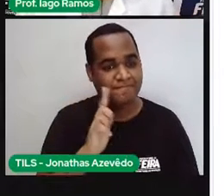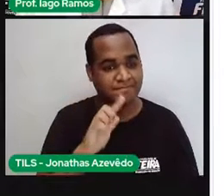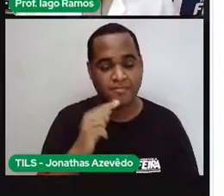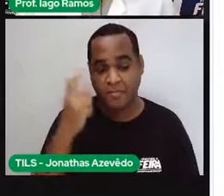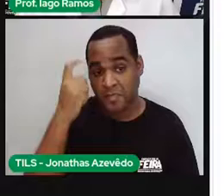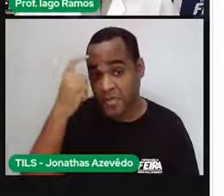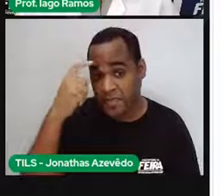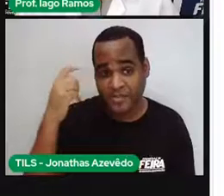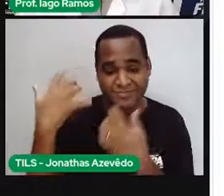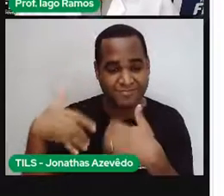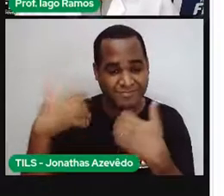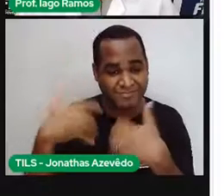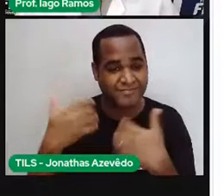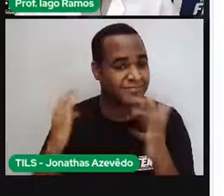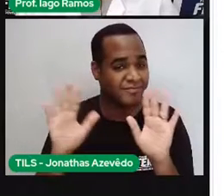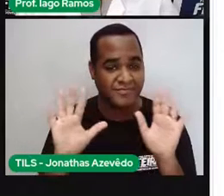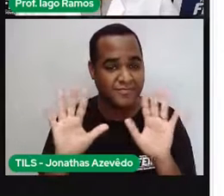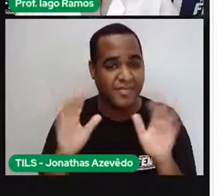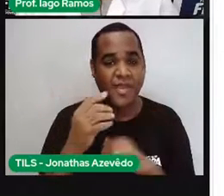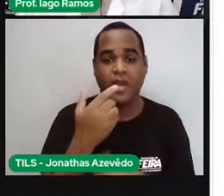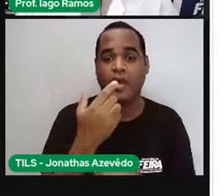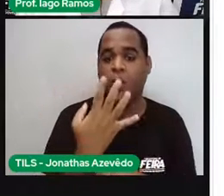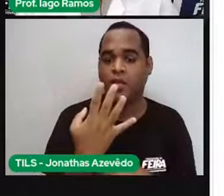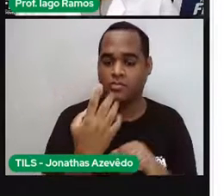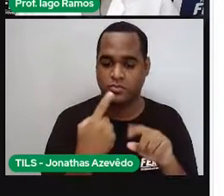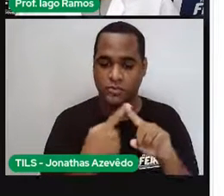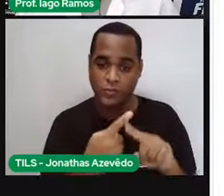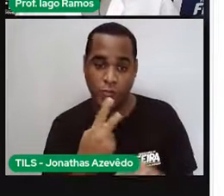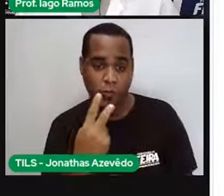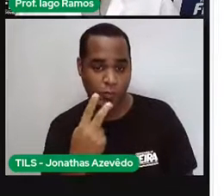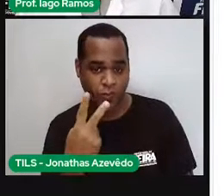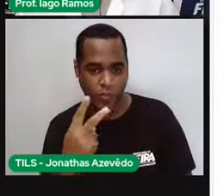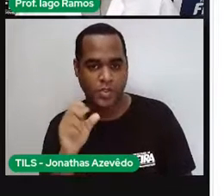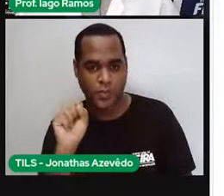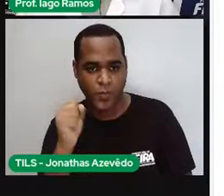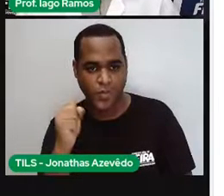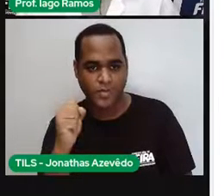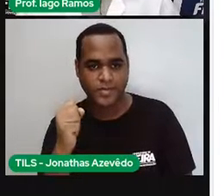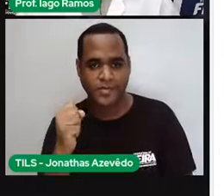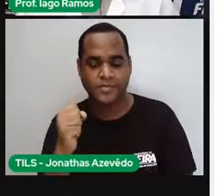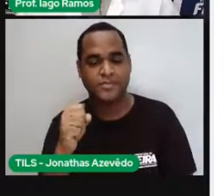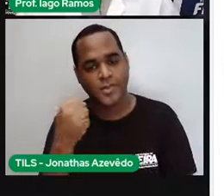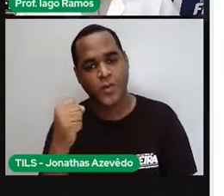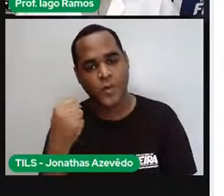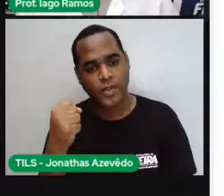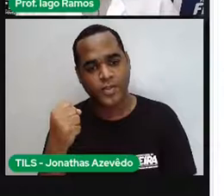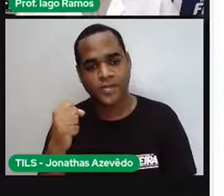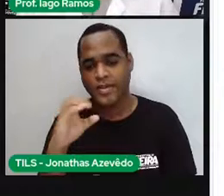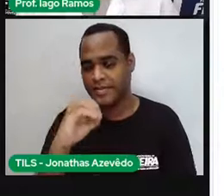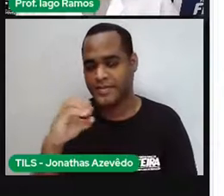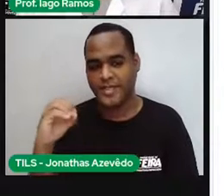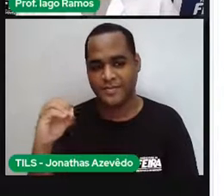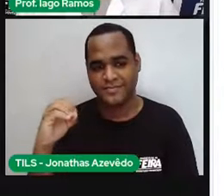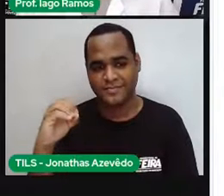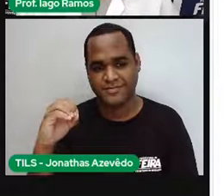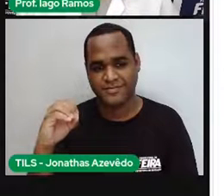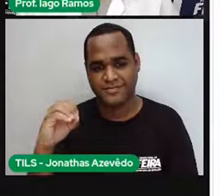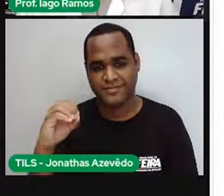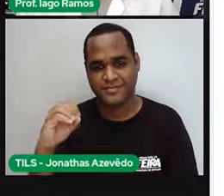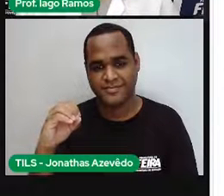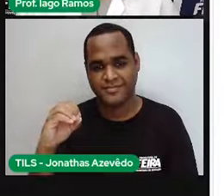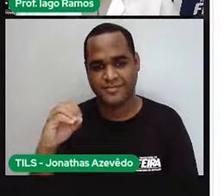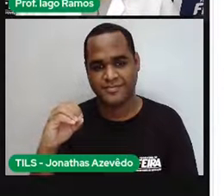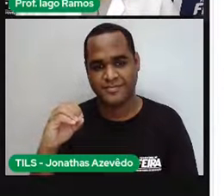cálculo mental. 4 vezes 2 dá 8. À direita do 8 a gente acrescenta esses dois zeros e